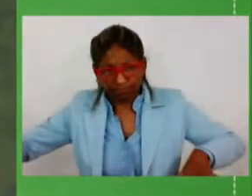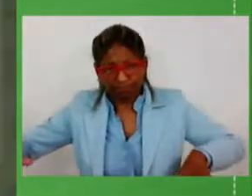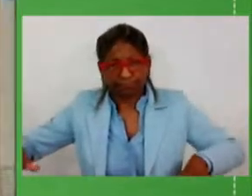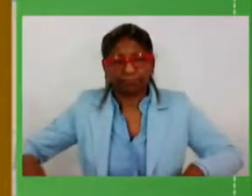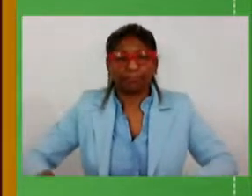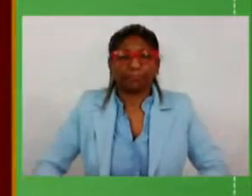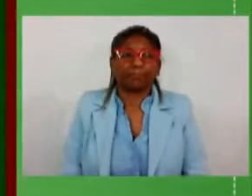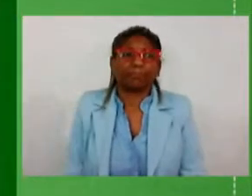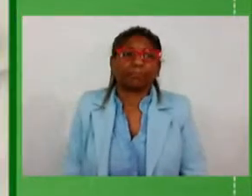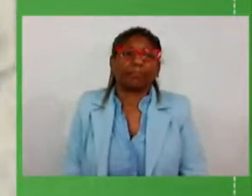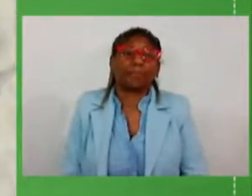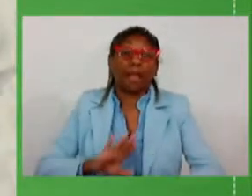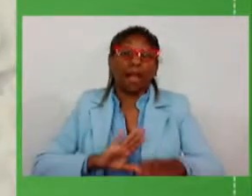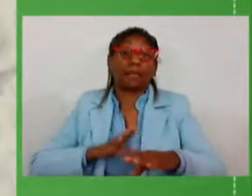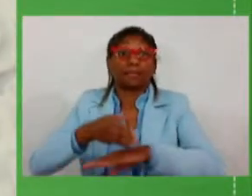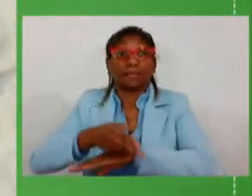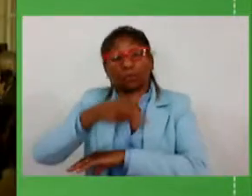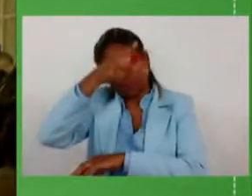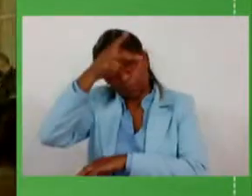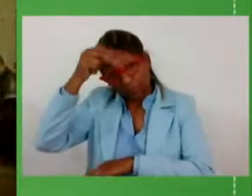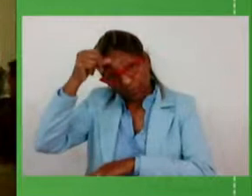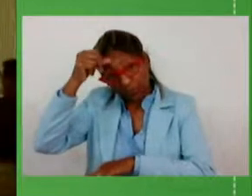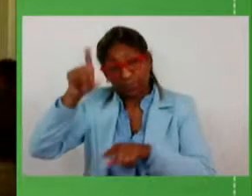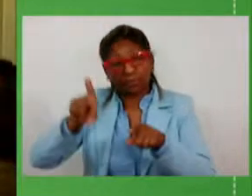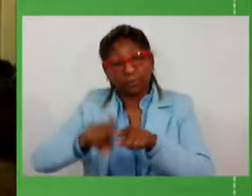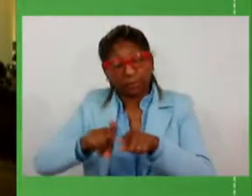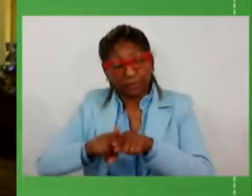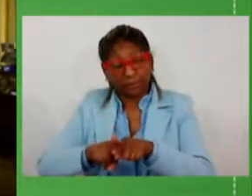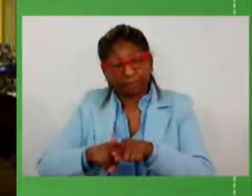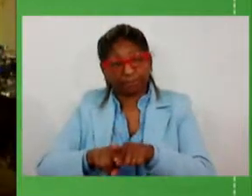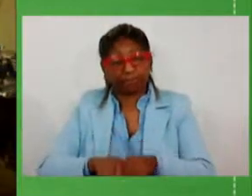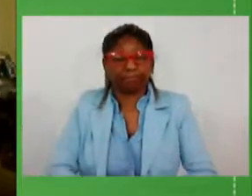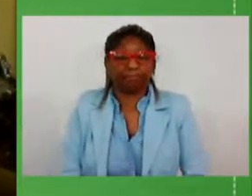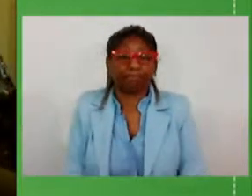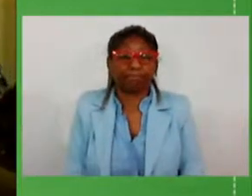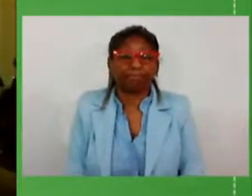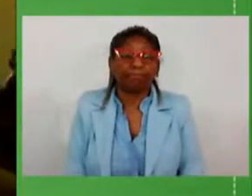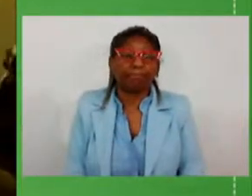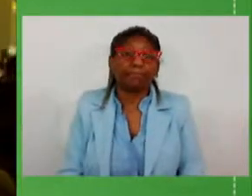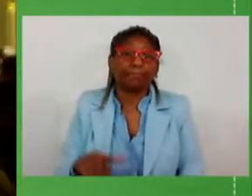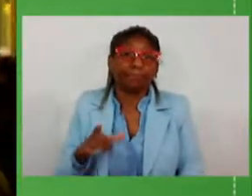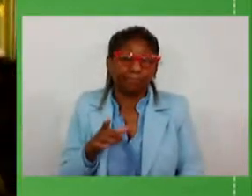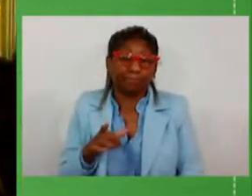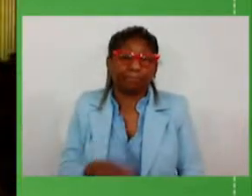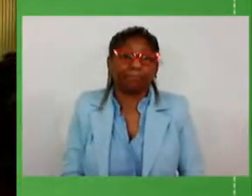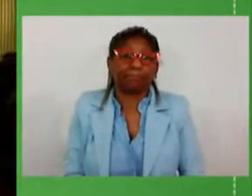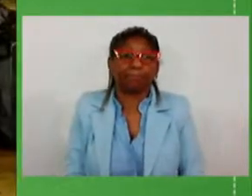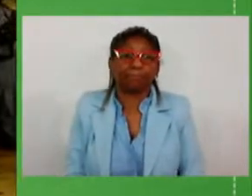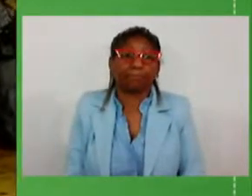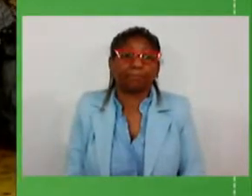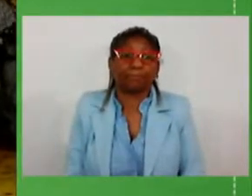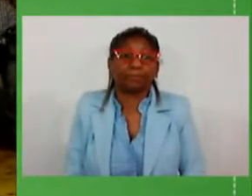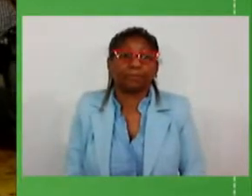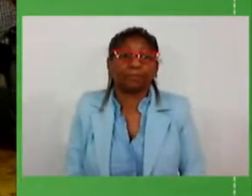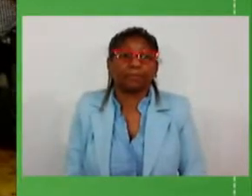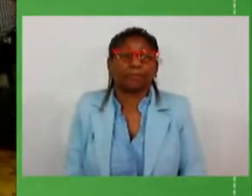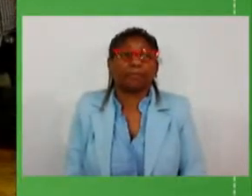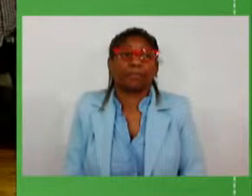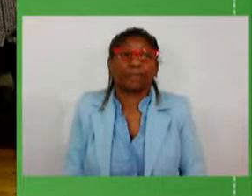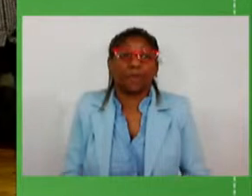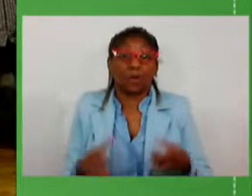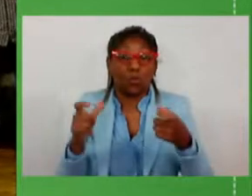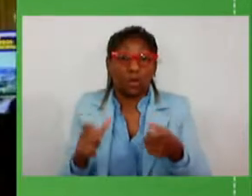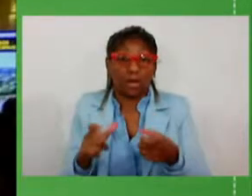nas obras previstas aqui em acessos municipais a gente tem em primeiro lugar Pinheirinho do Vale com a